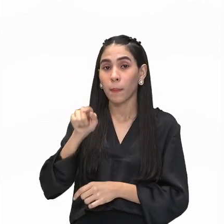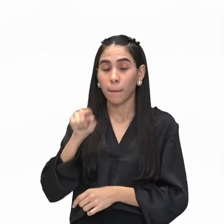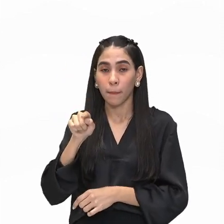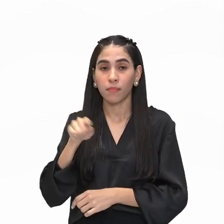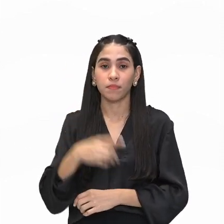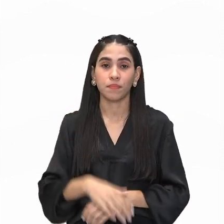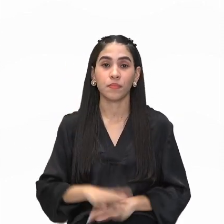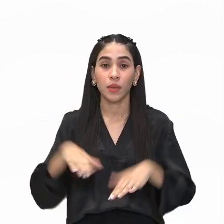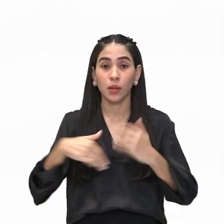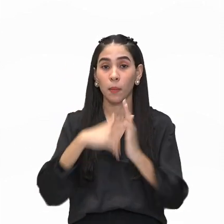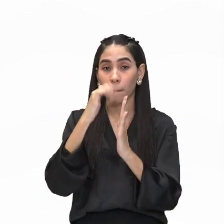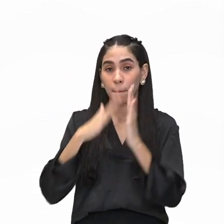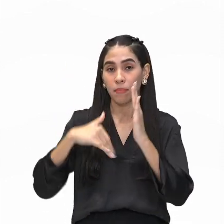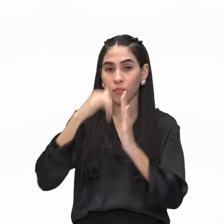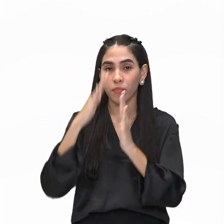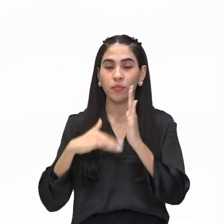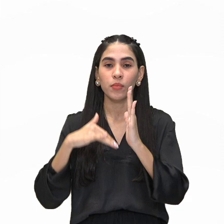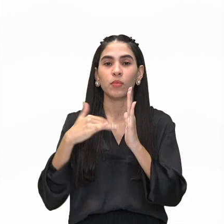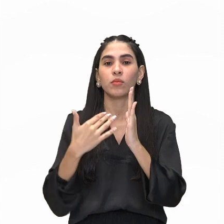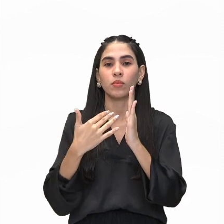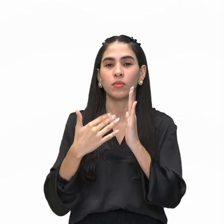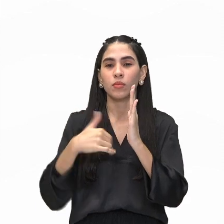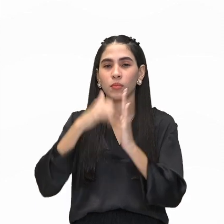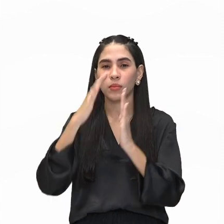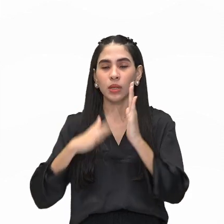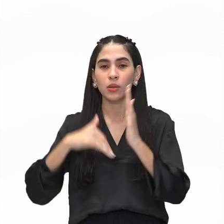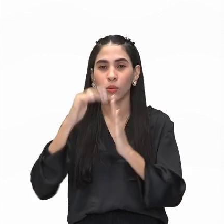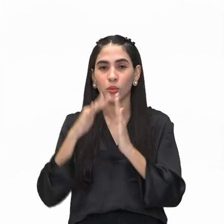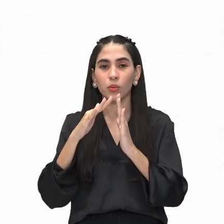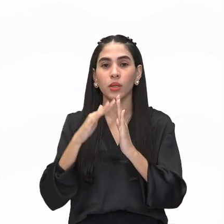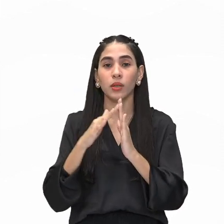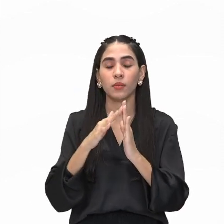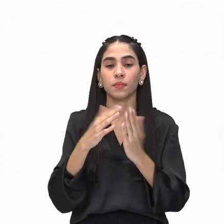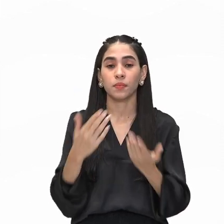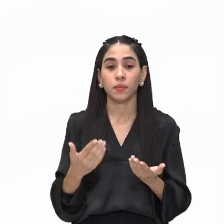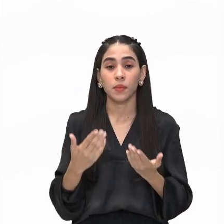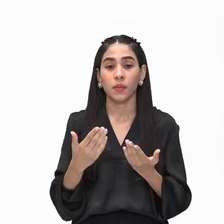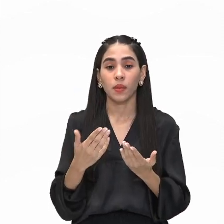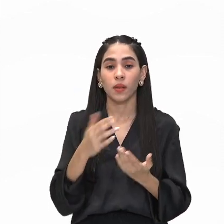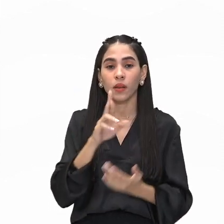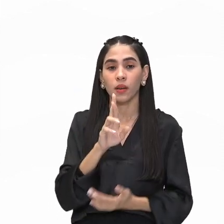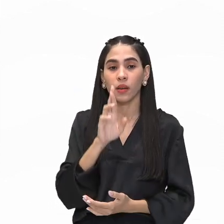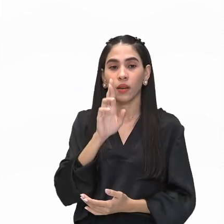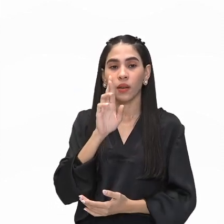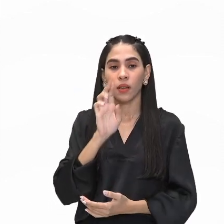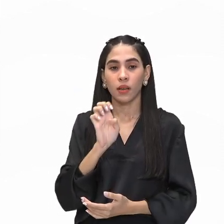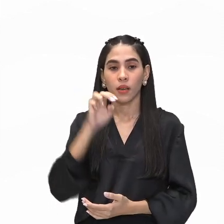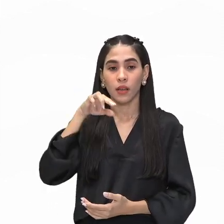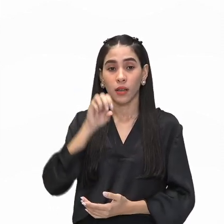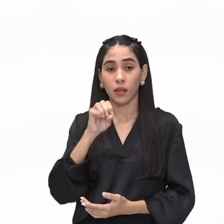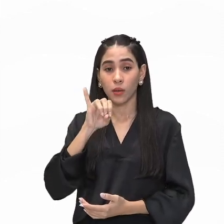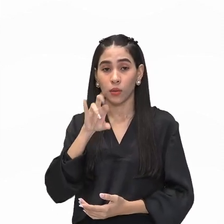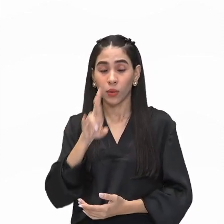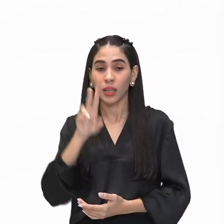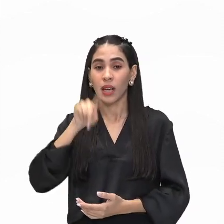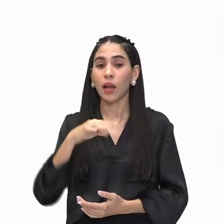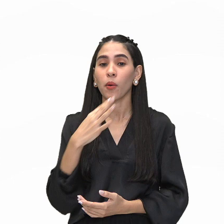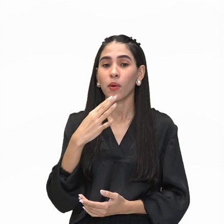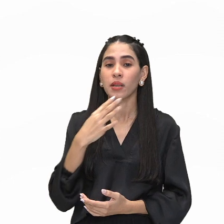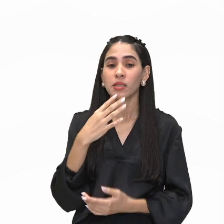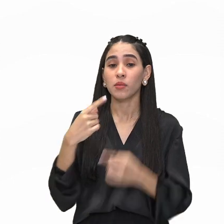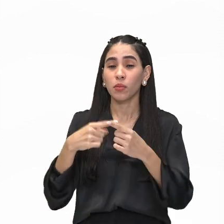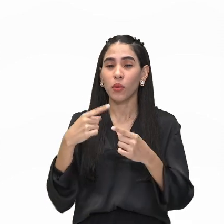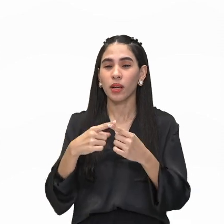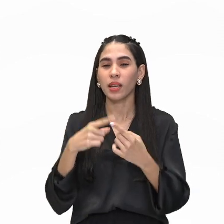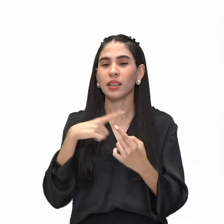essa pintura é estilo impressionista. Então, o Renoir, ele é conhecido por celebrar a